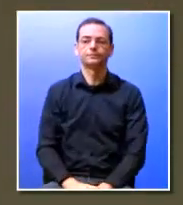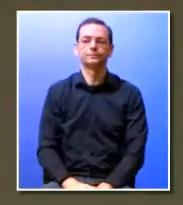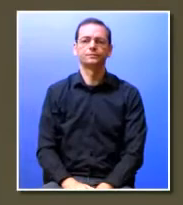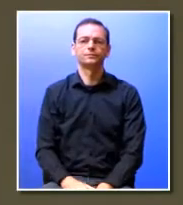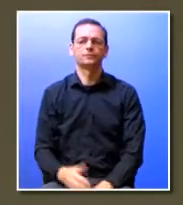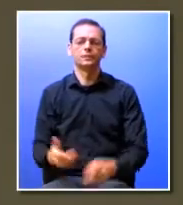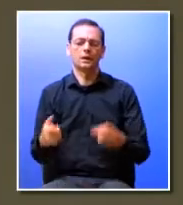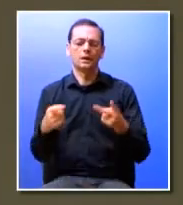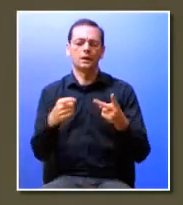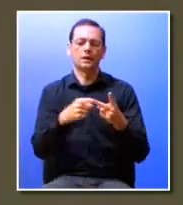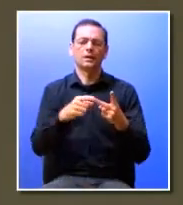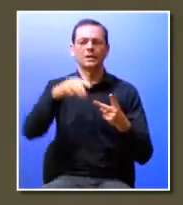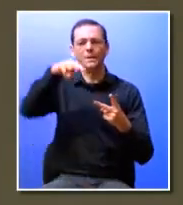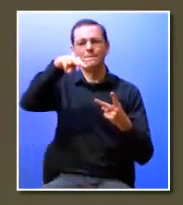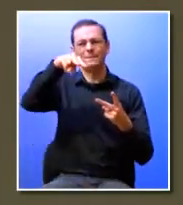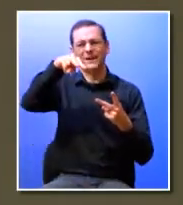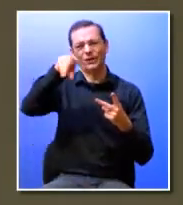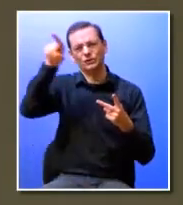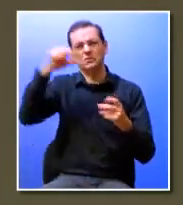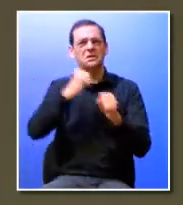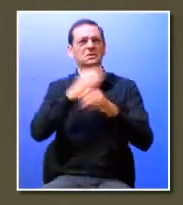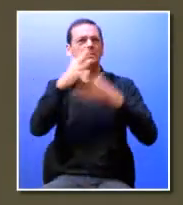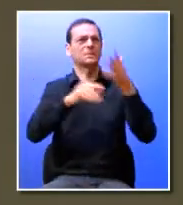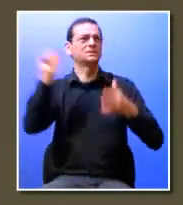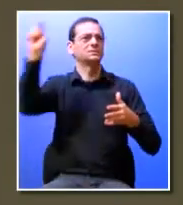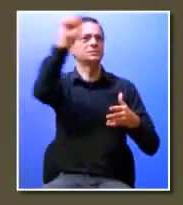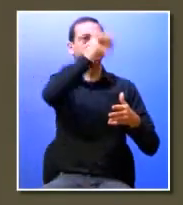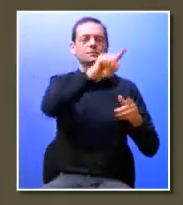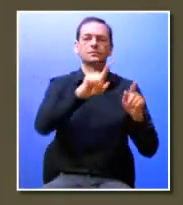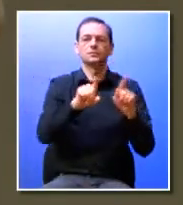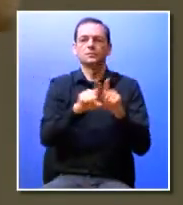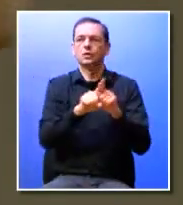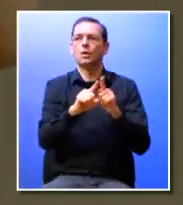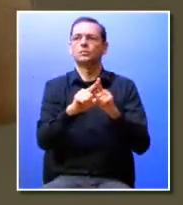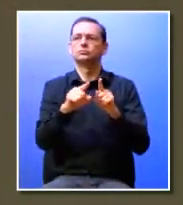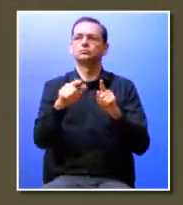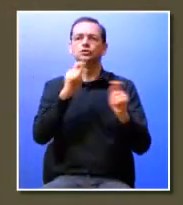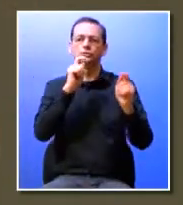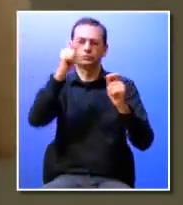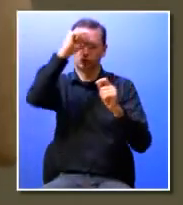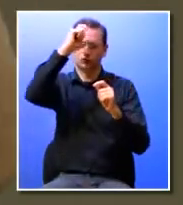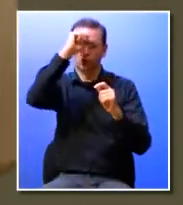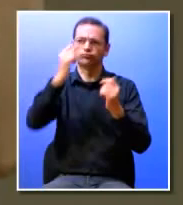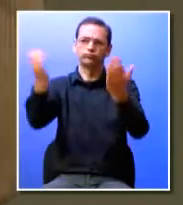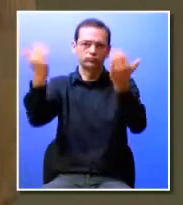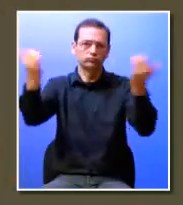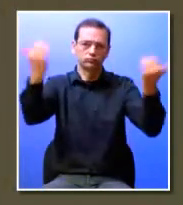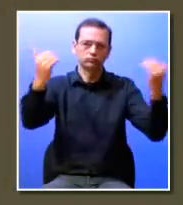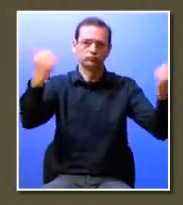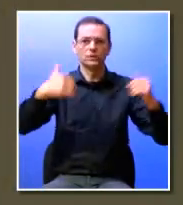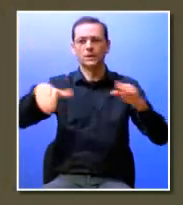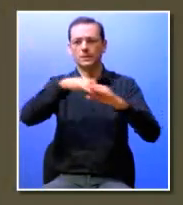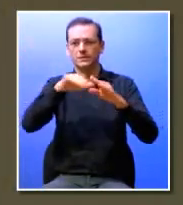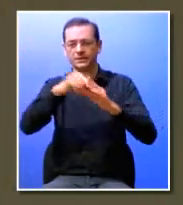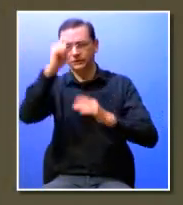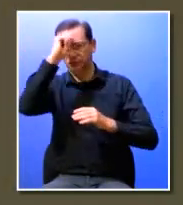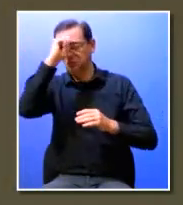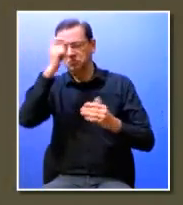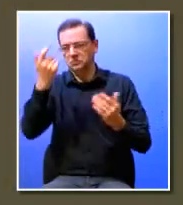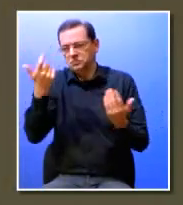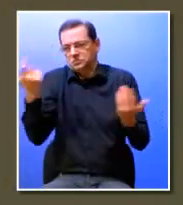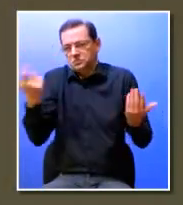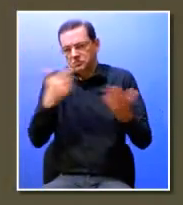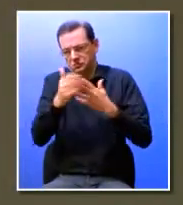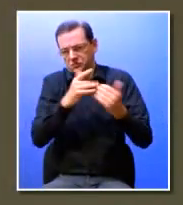de Microsoft ou qualquer outra empresa enquanto incubadora receptora de estágios participante em estágios como queiramos chamar